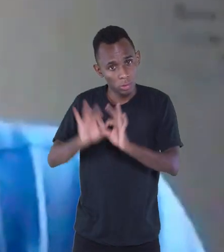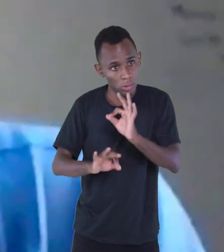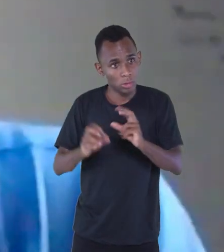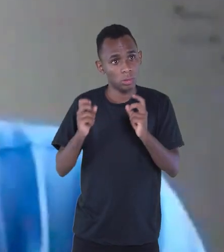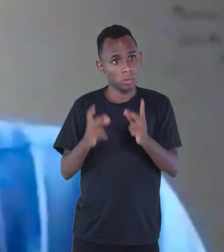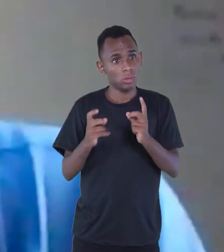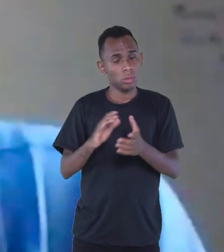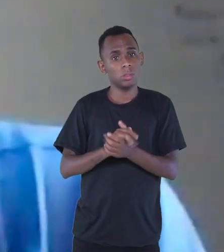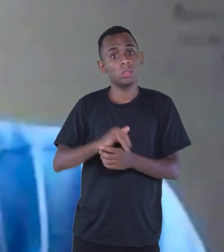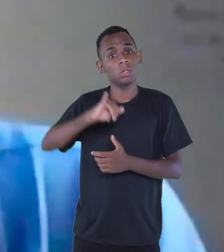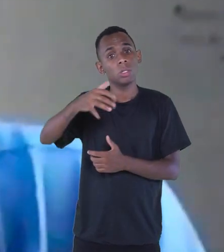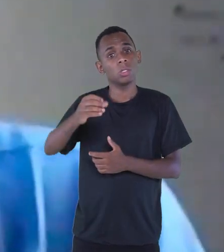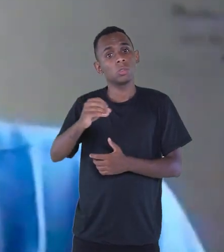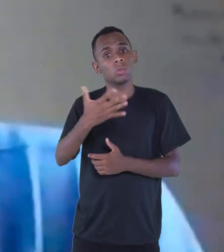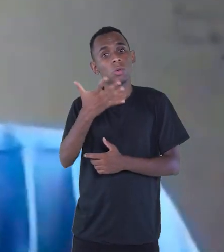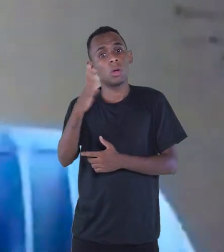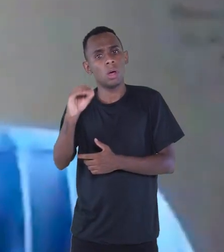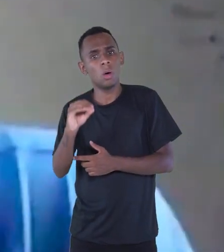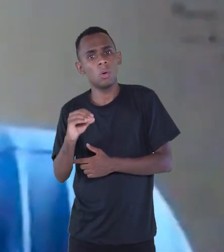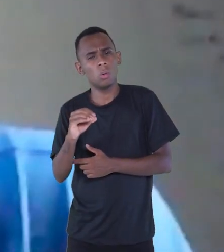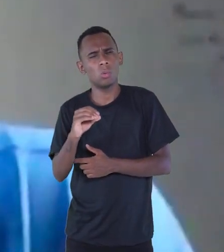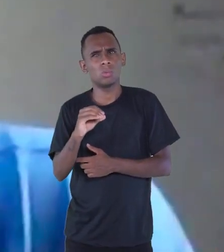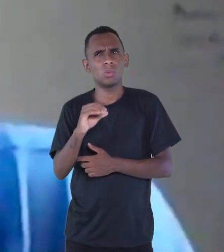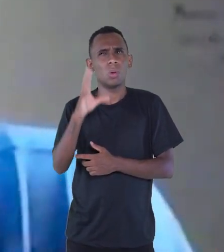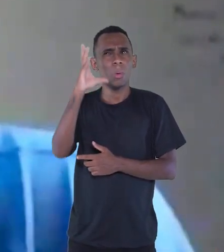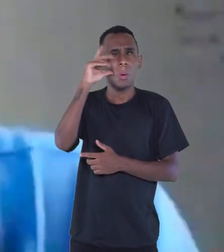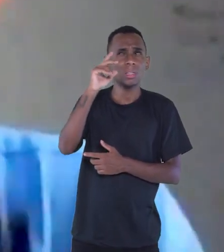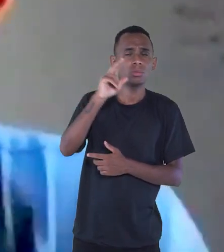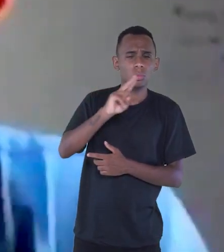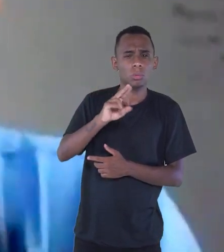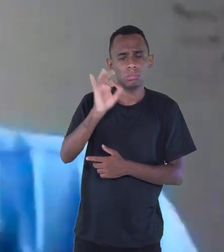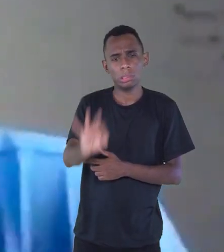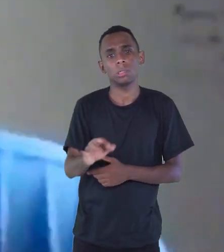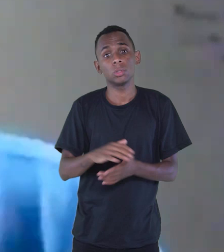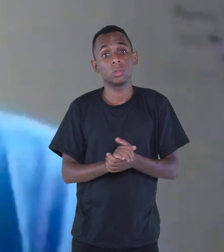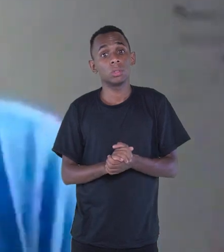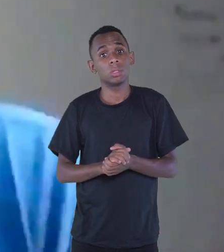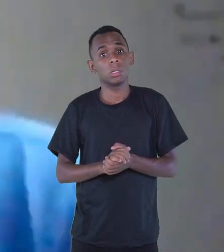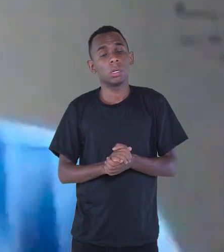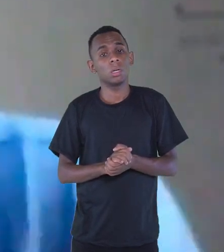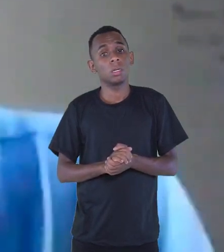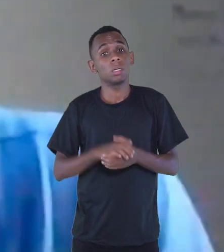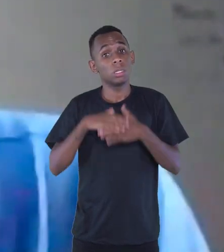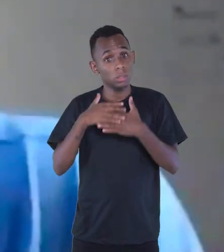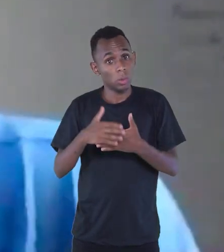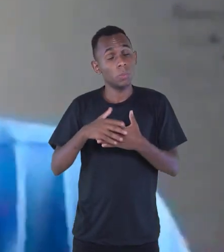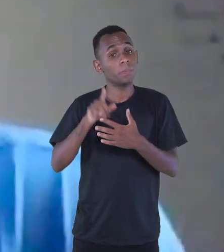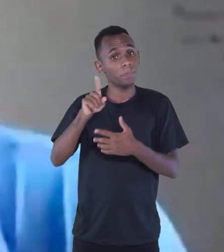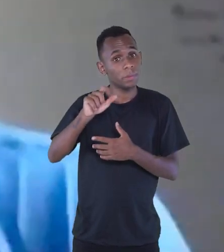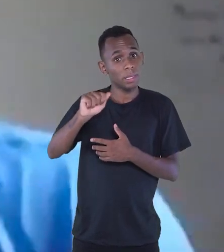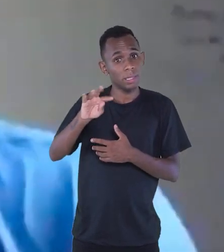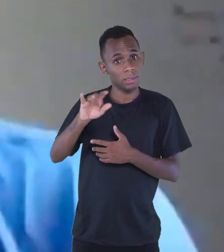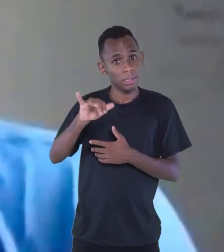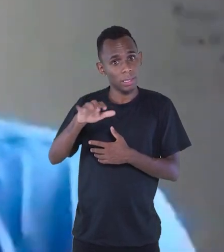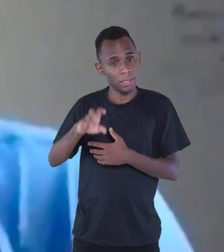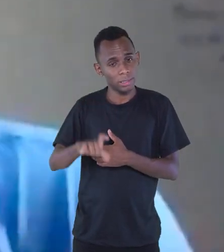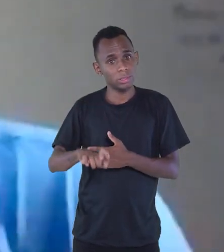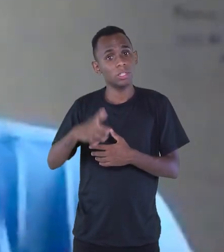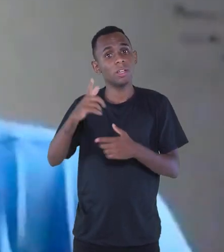João Gomes de Ataíde, eu posso estar enganando o nome, Ataíde. E aí, que o Ataíde vai fazer? Ele,